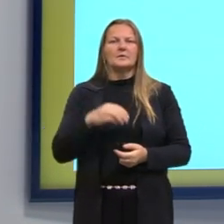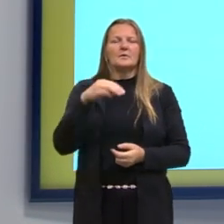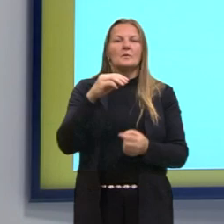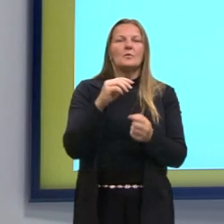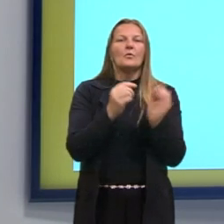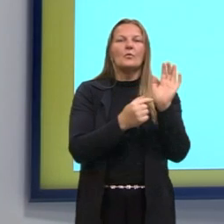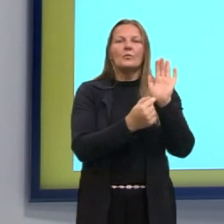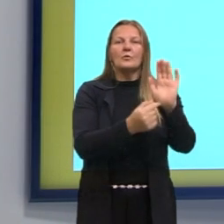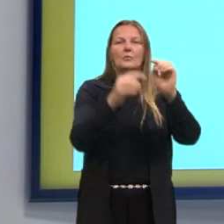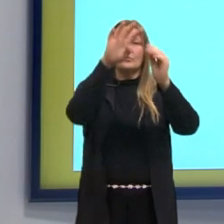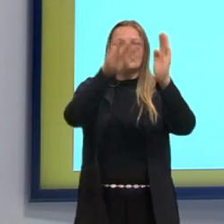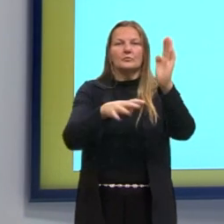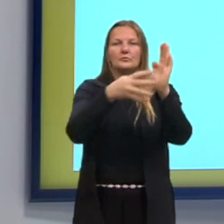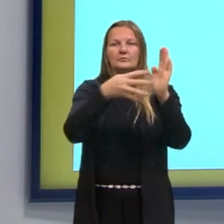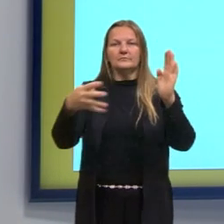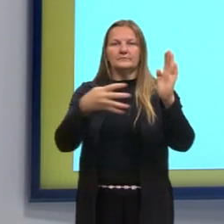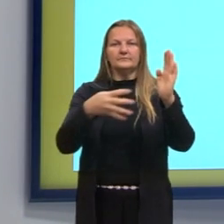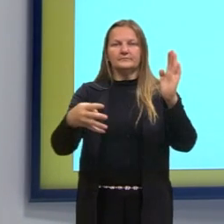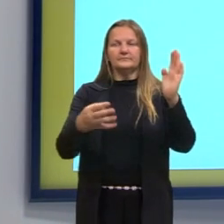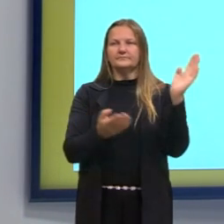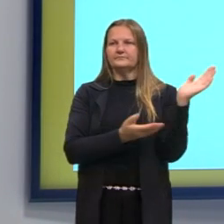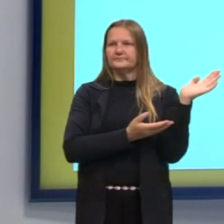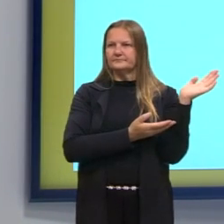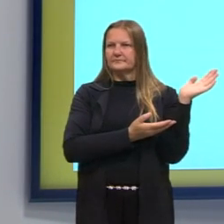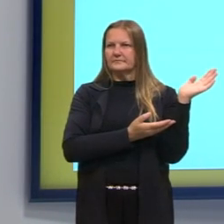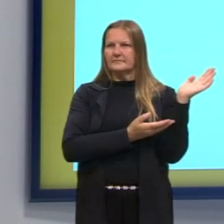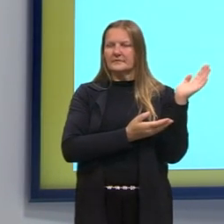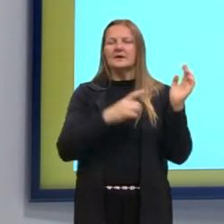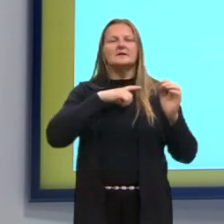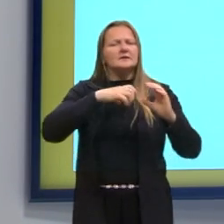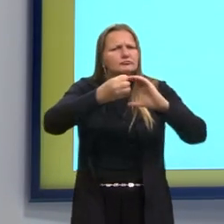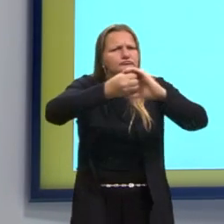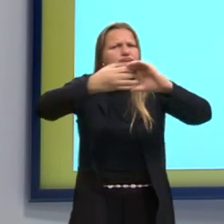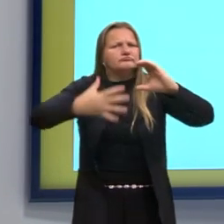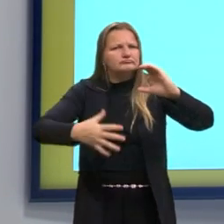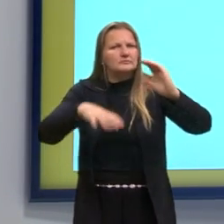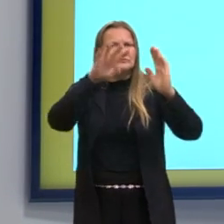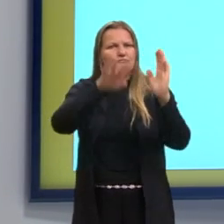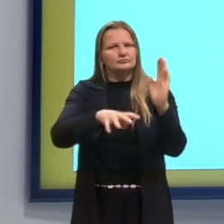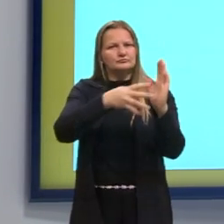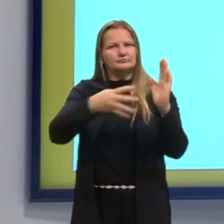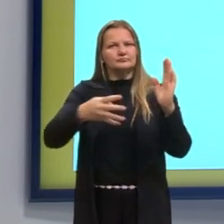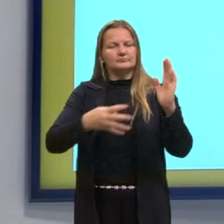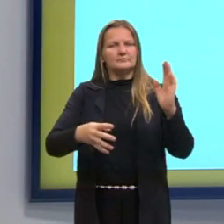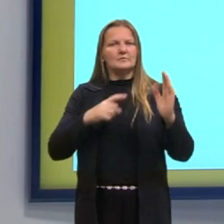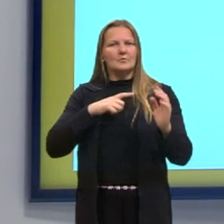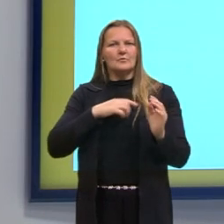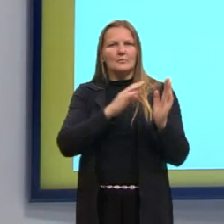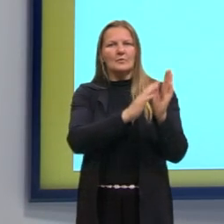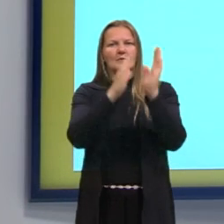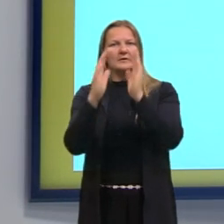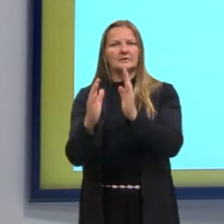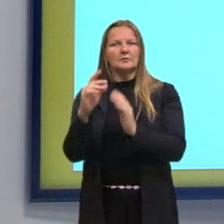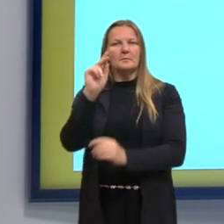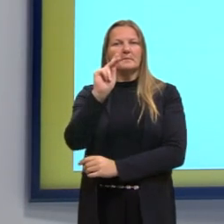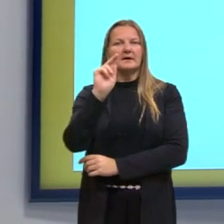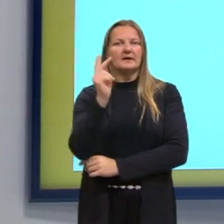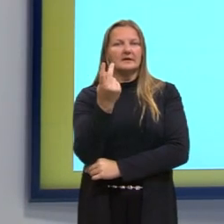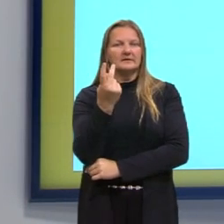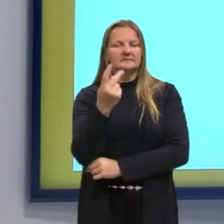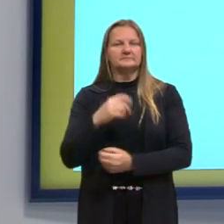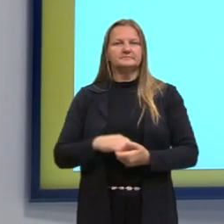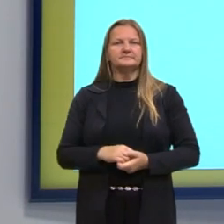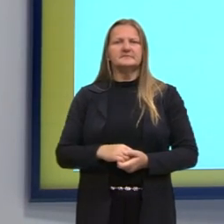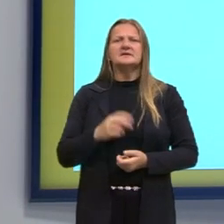quadro. Nós temos uma tabelinha, tem a classificação, então, ali. E nós temos ao lado o pH. Ele é